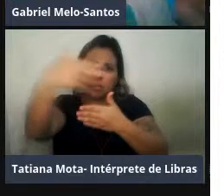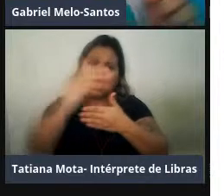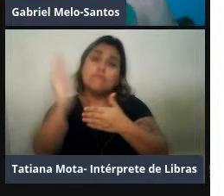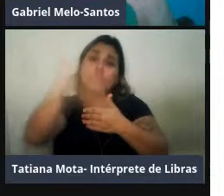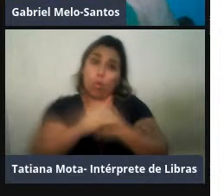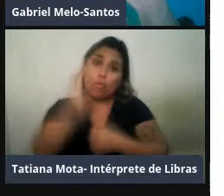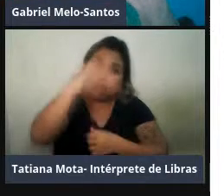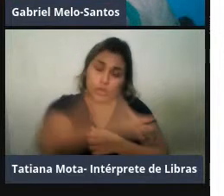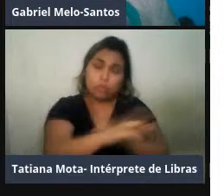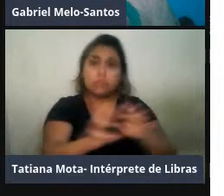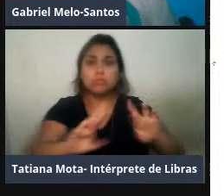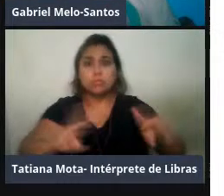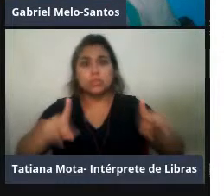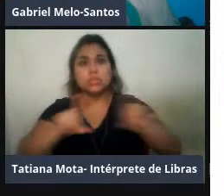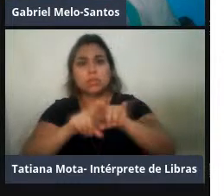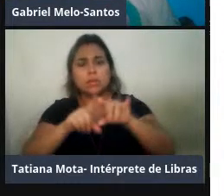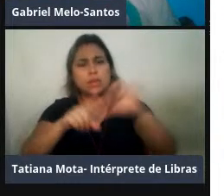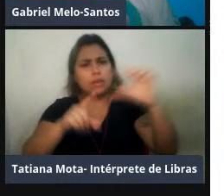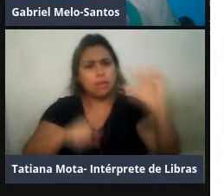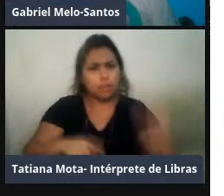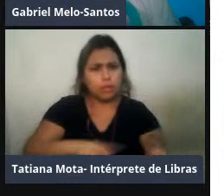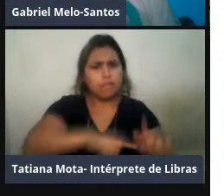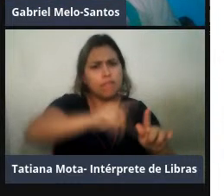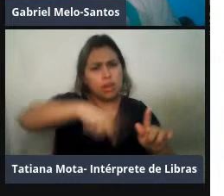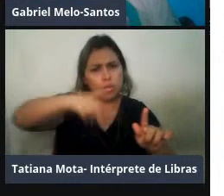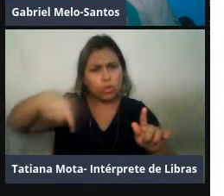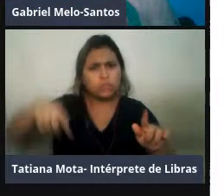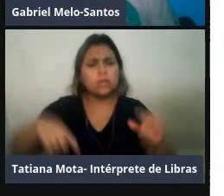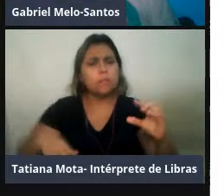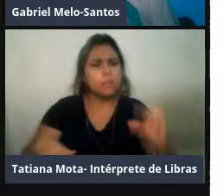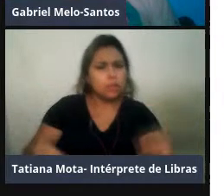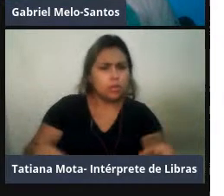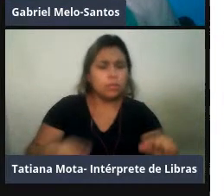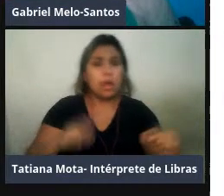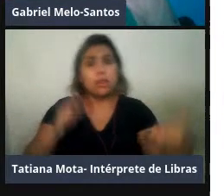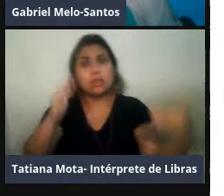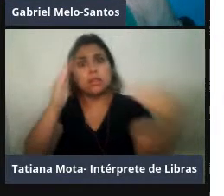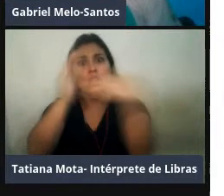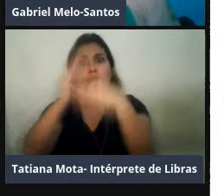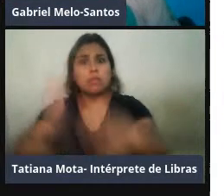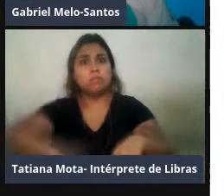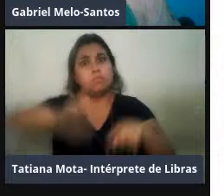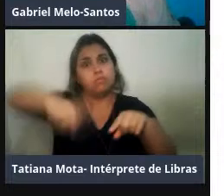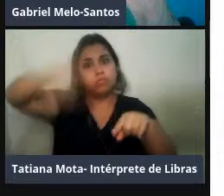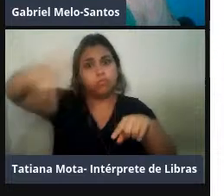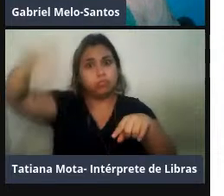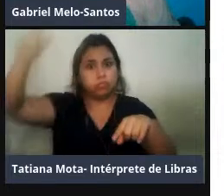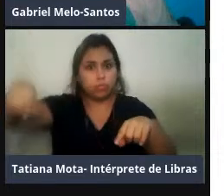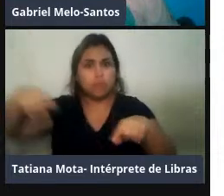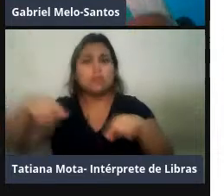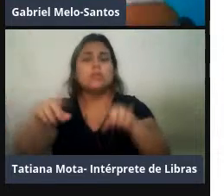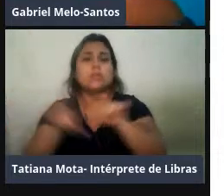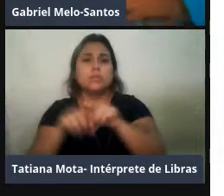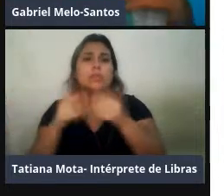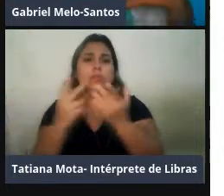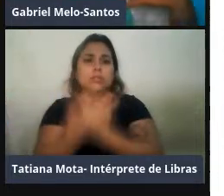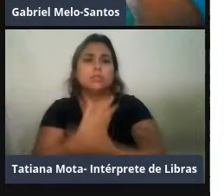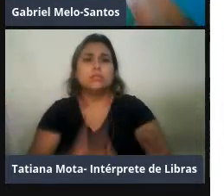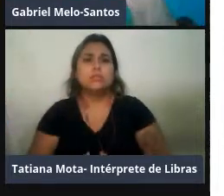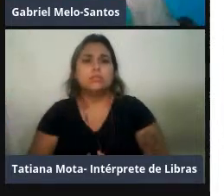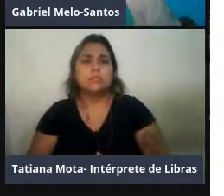frequência mínima, a variação da frequência mínima até a maior frequência que uma vocalização pode atingir,